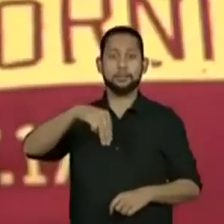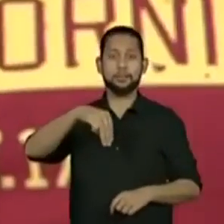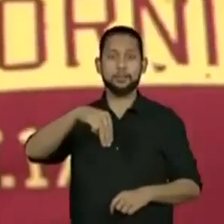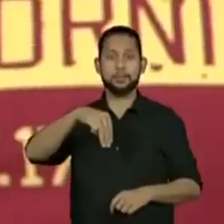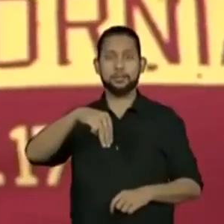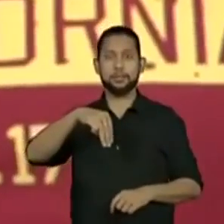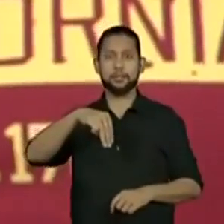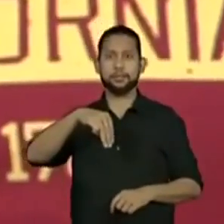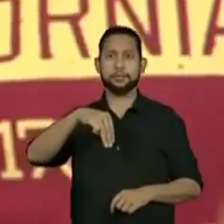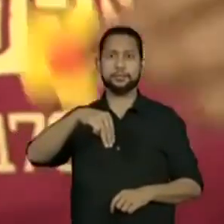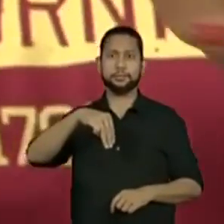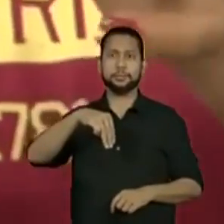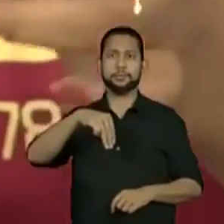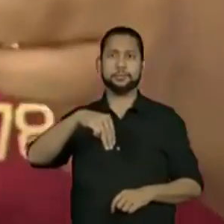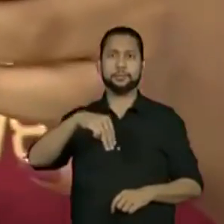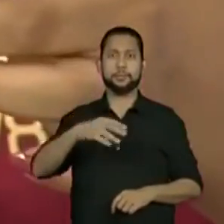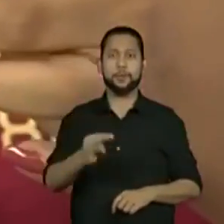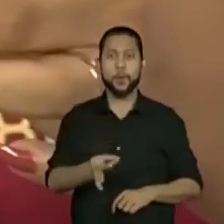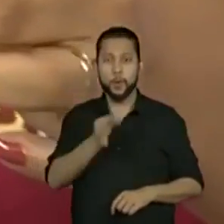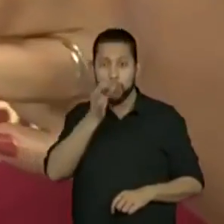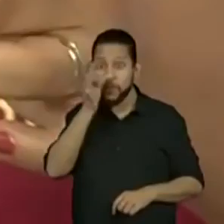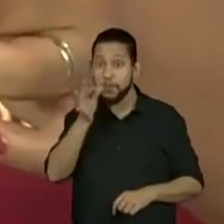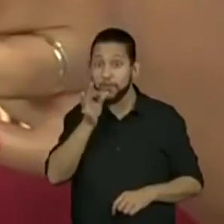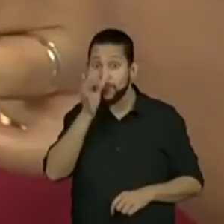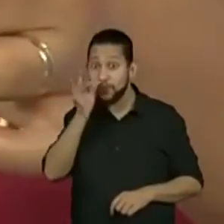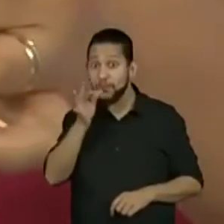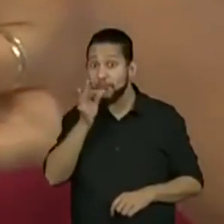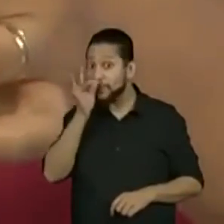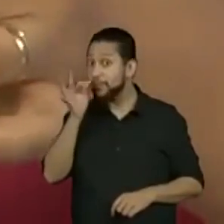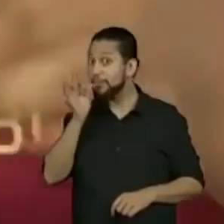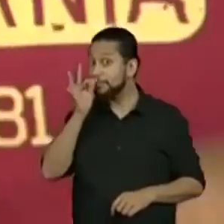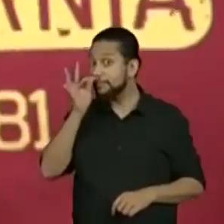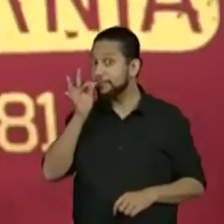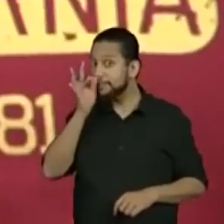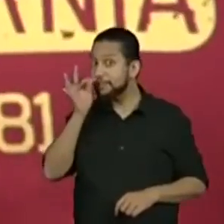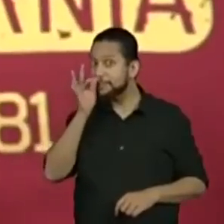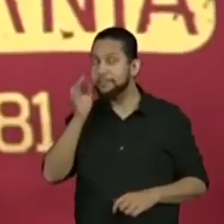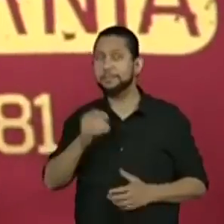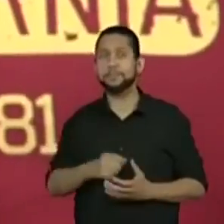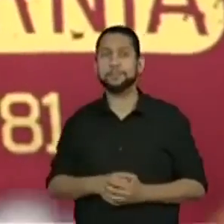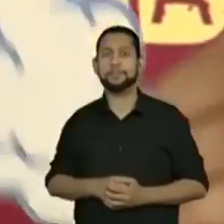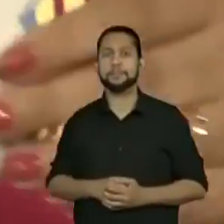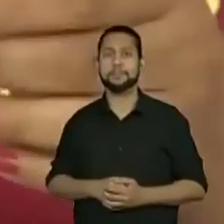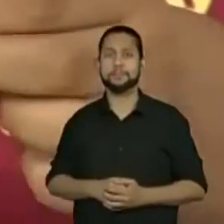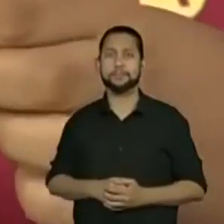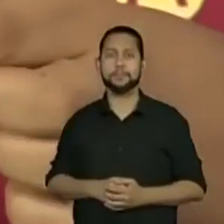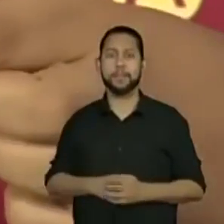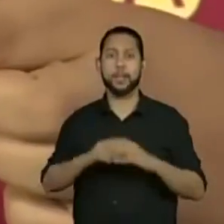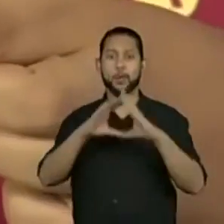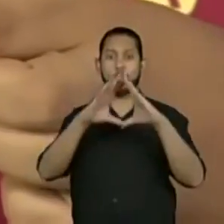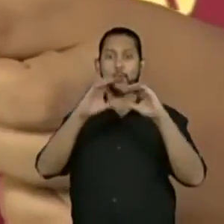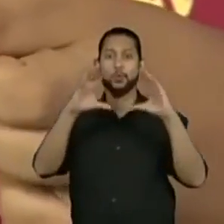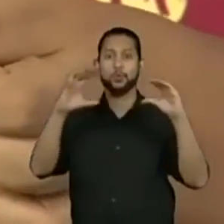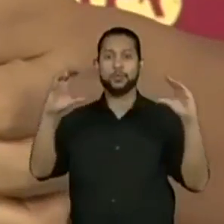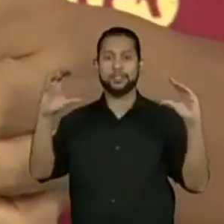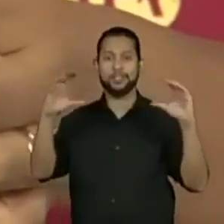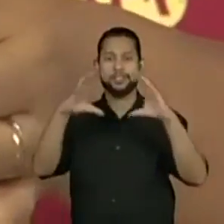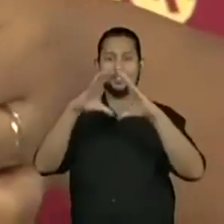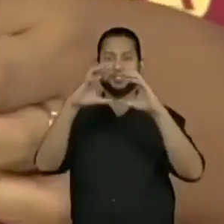Eu tenho uma florzinha. Tenho uma nuvem.